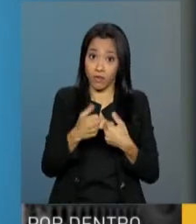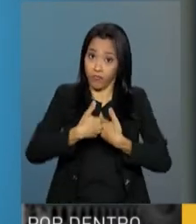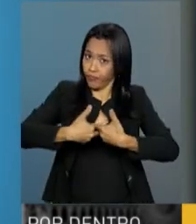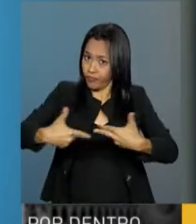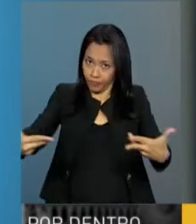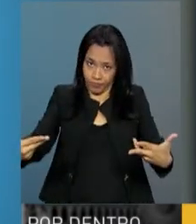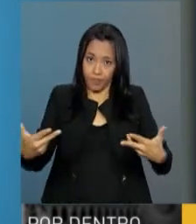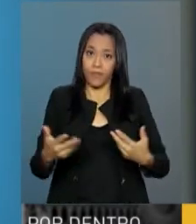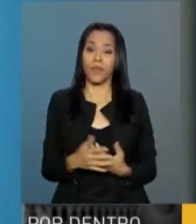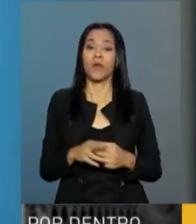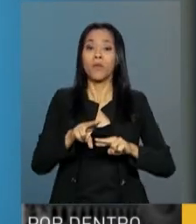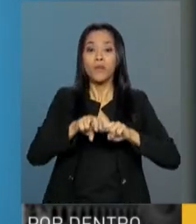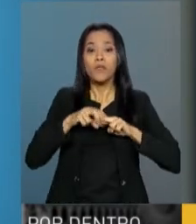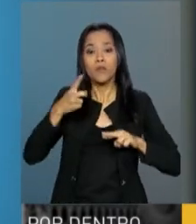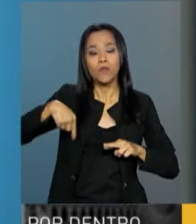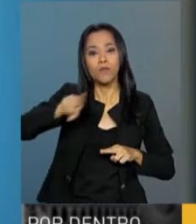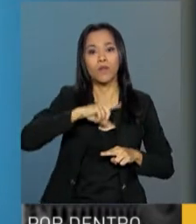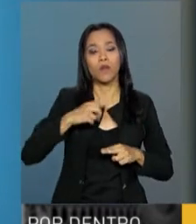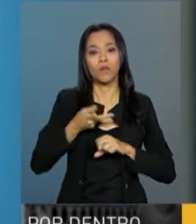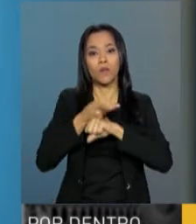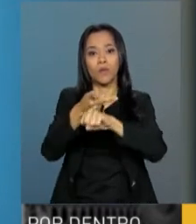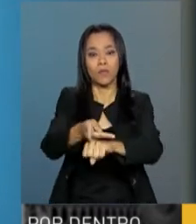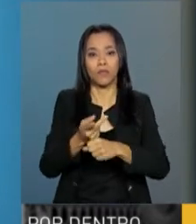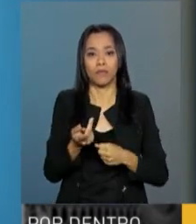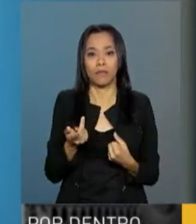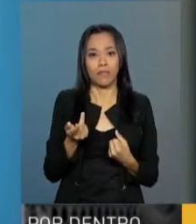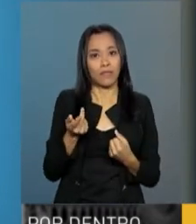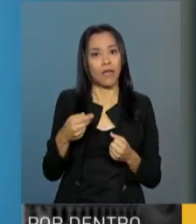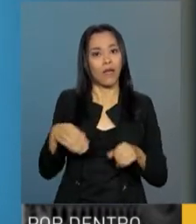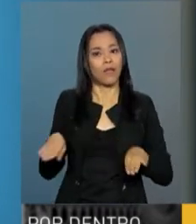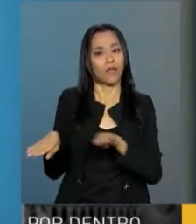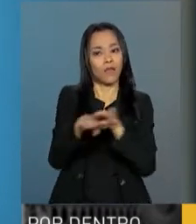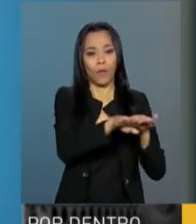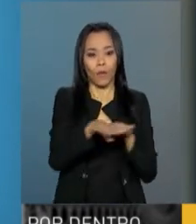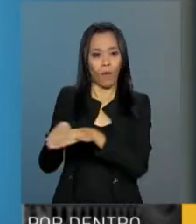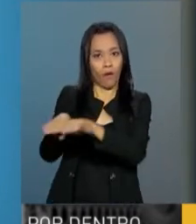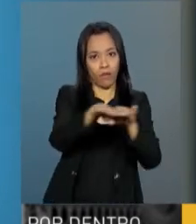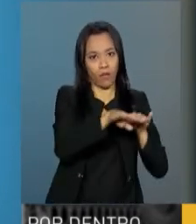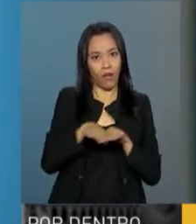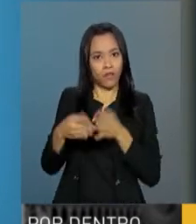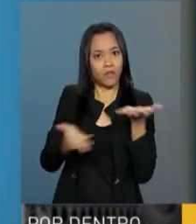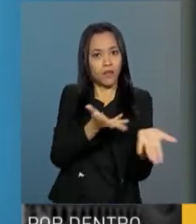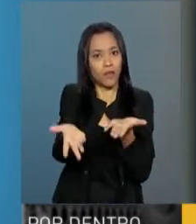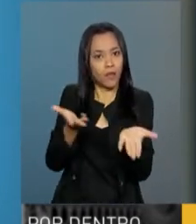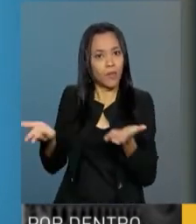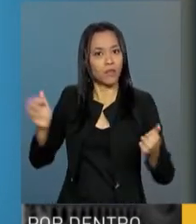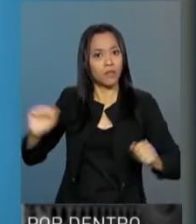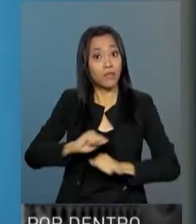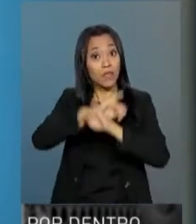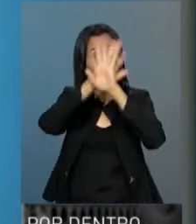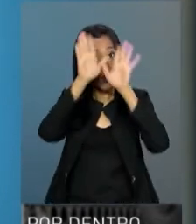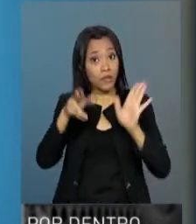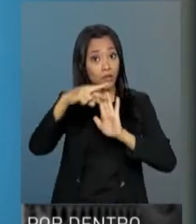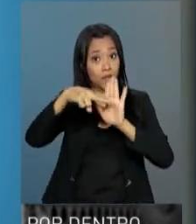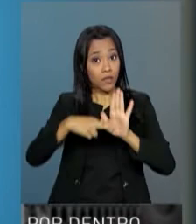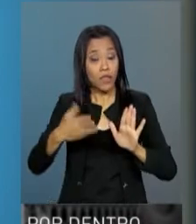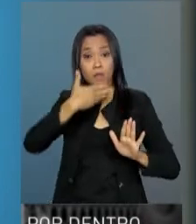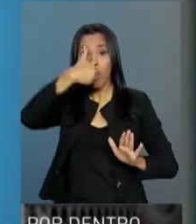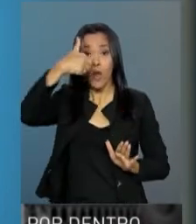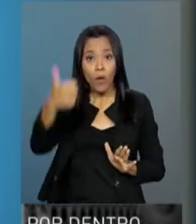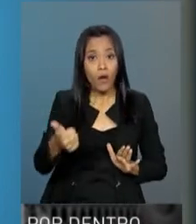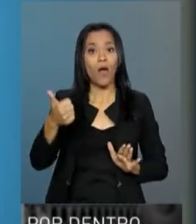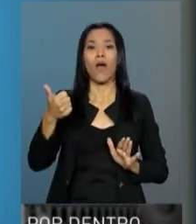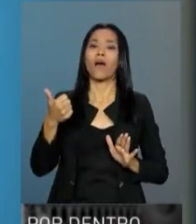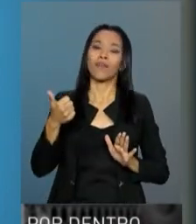Com isso, a gente está procurando dar isonomia de tratamento para todos, dar transparência e melhorar o